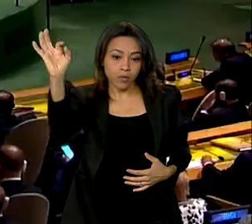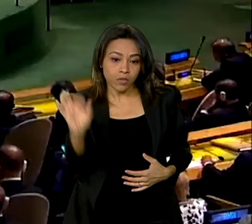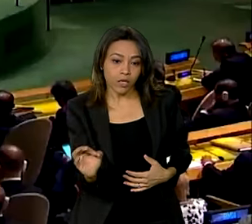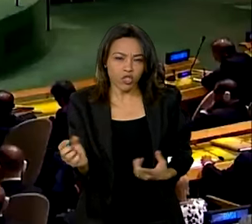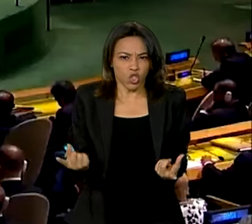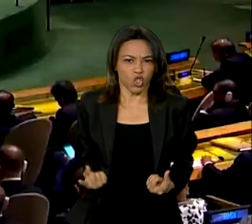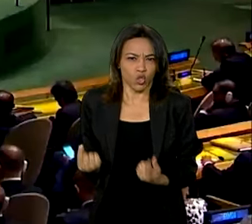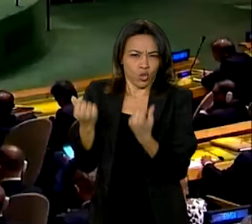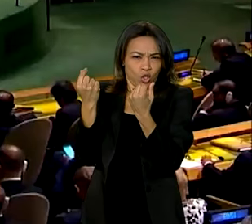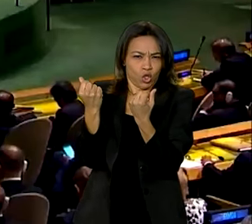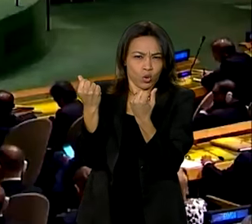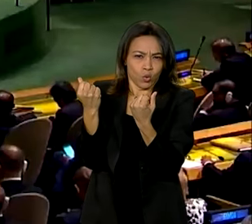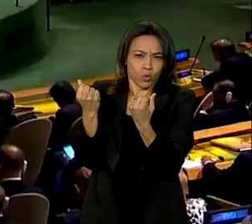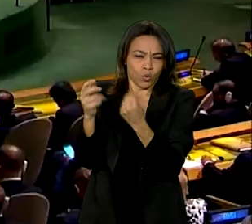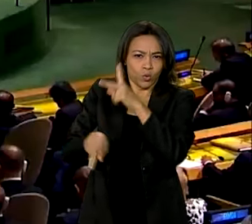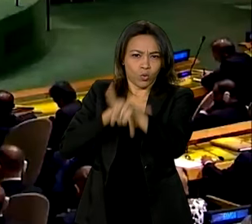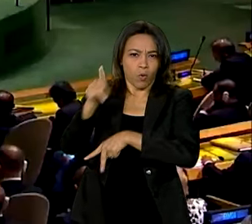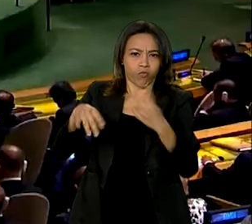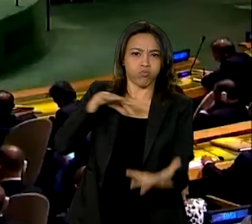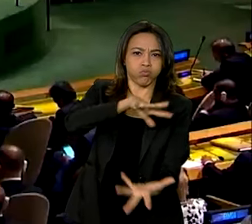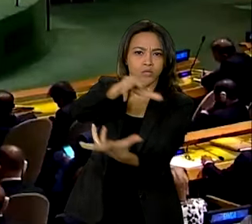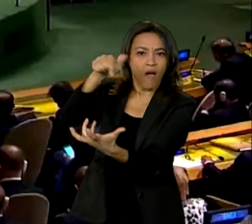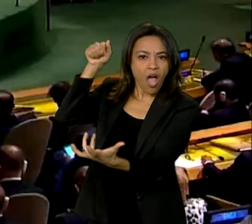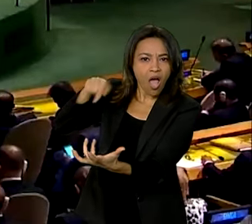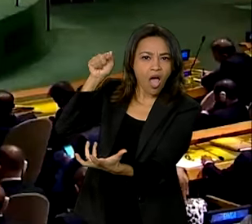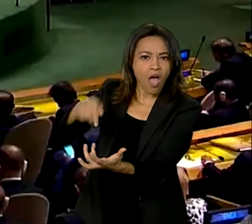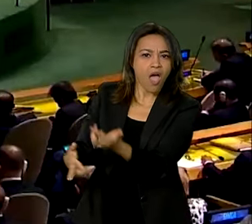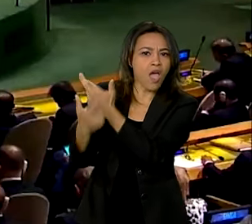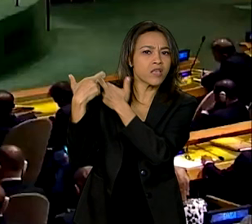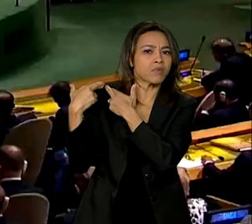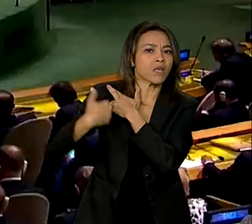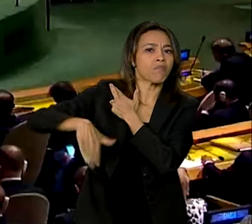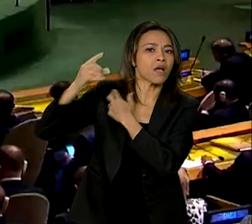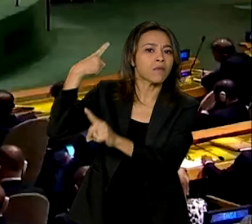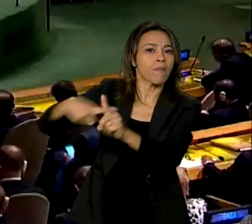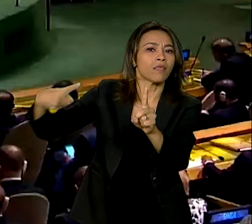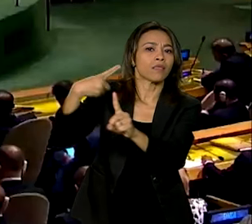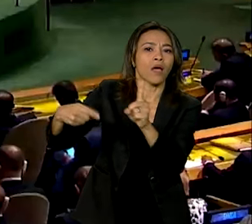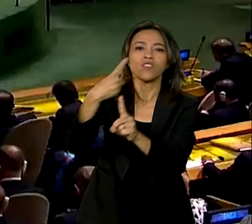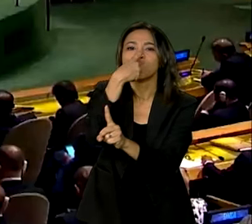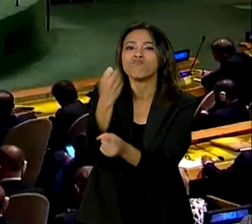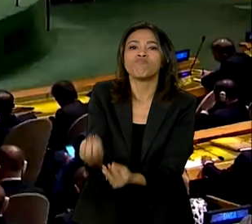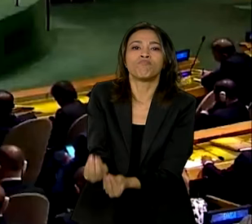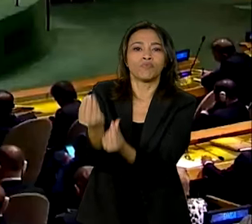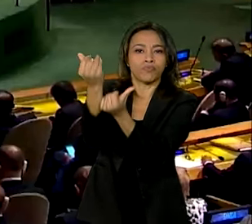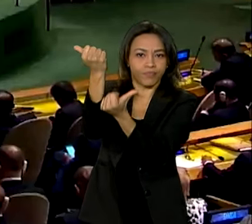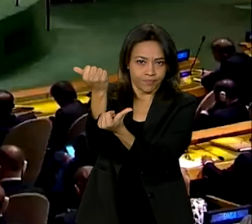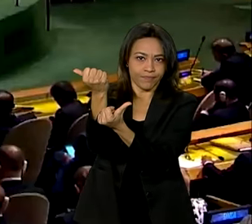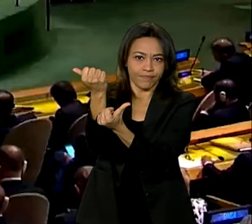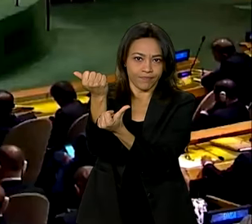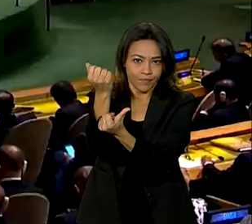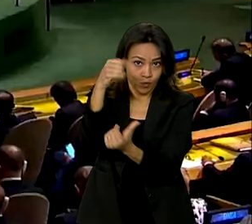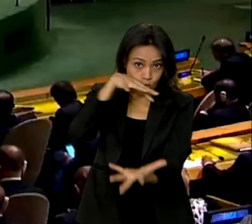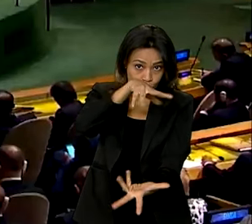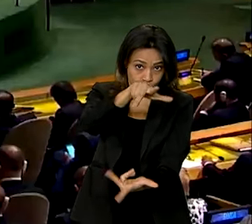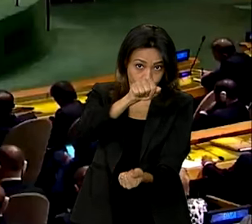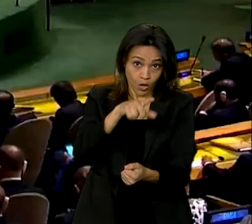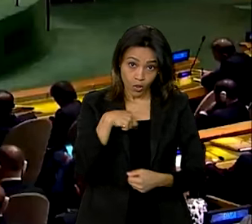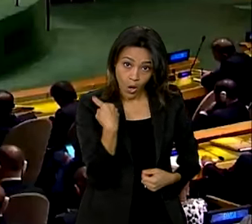são responsáveis por quase a metade de todo o carbono lançado na atmosfera. Nós,